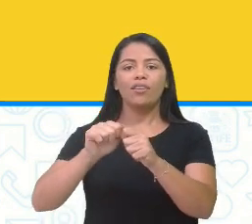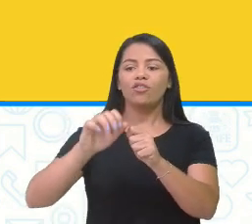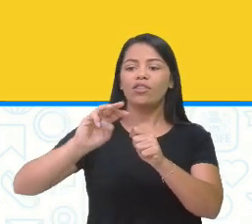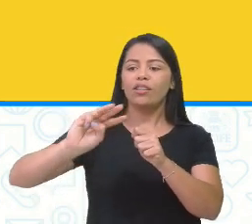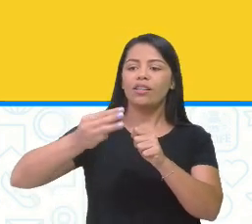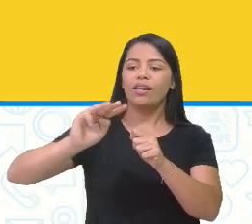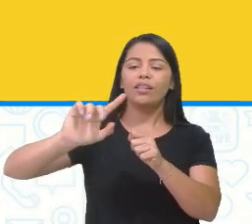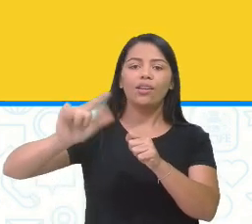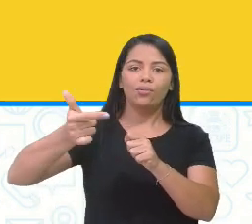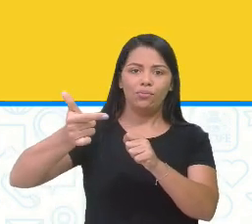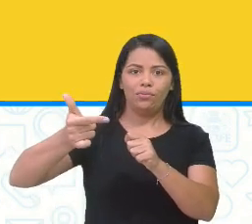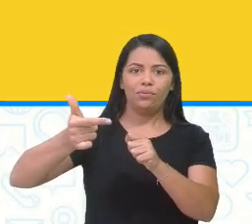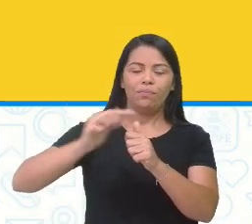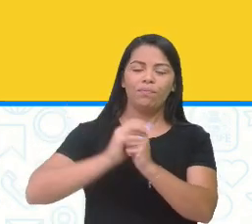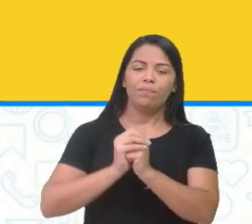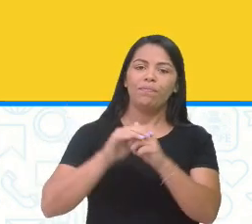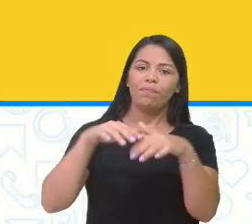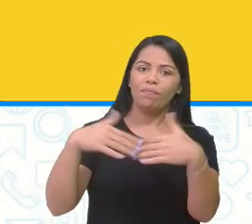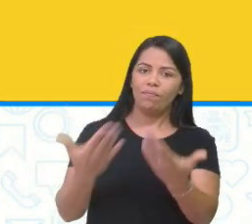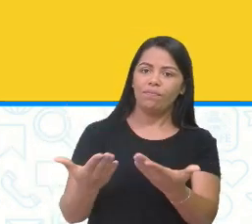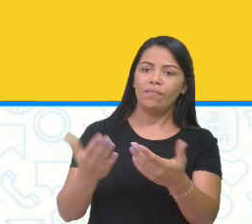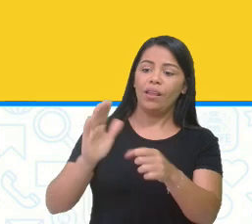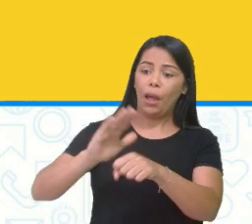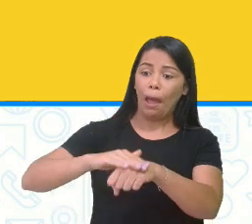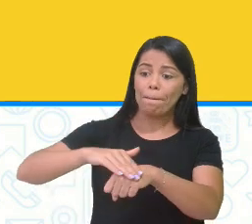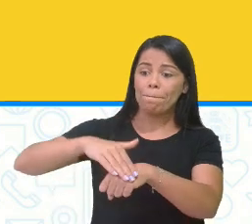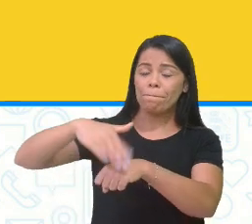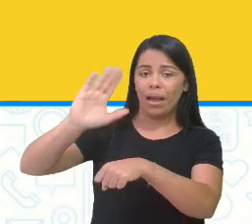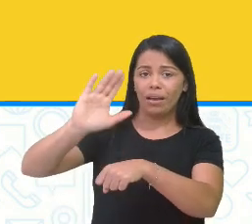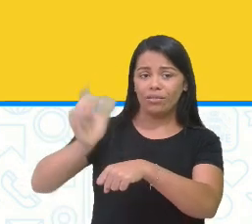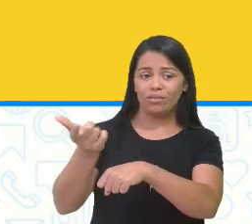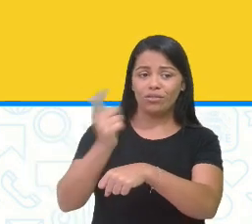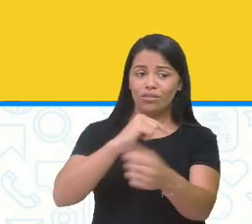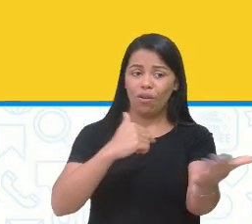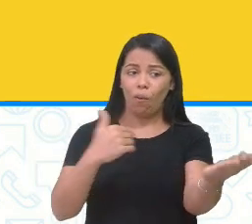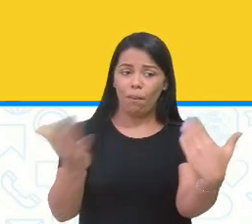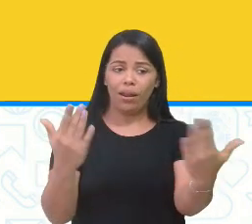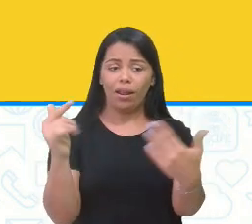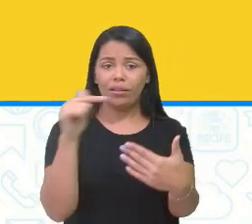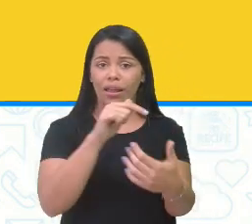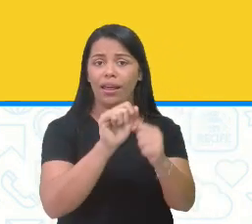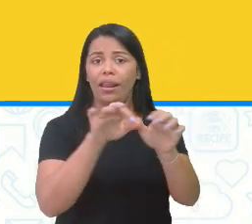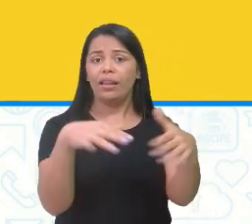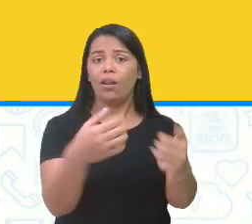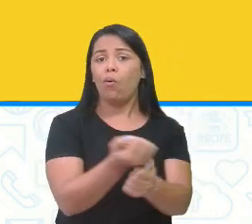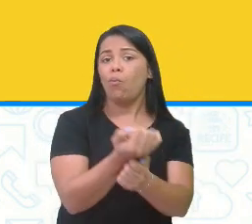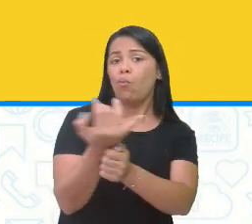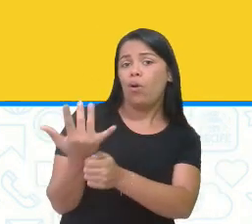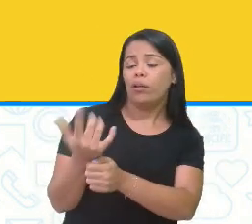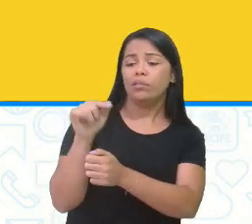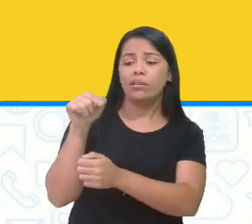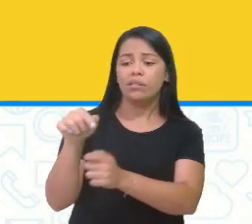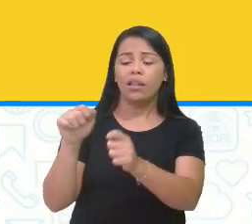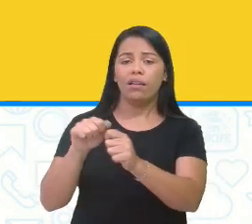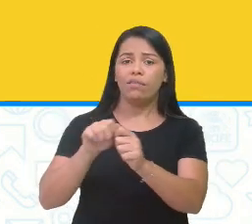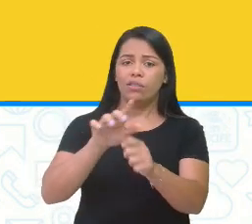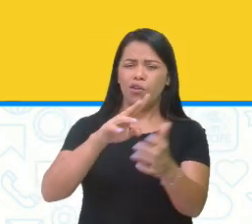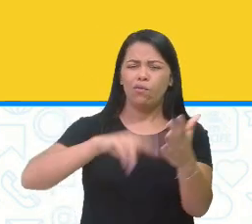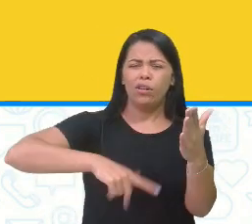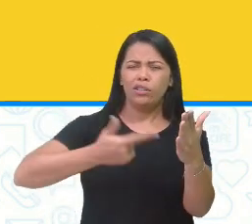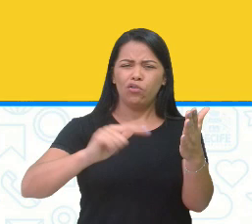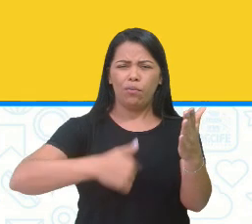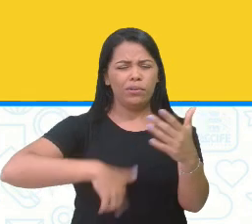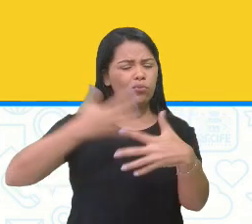pulseiras. A mais. Quantas pulseiras Sara fez? Eu vou ler de novo o problema pra não ficar